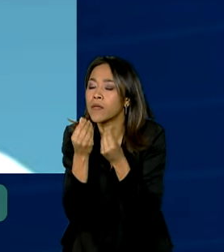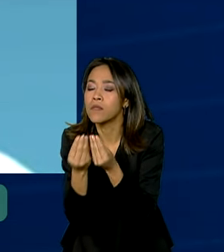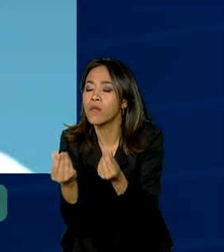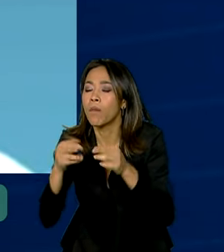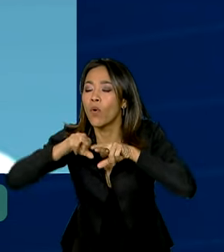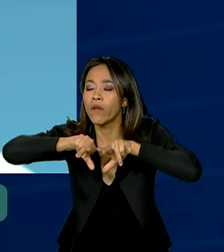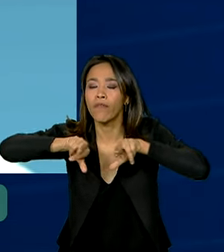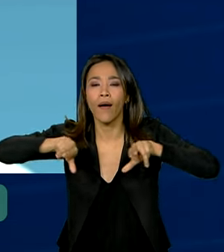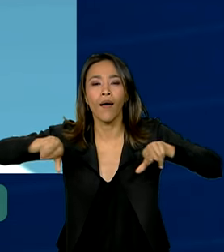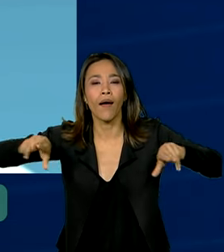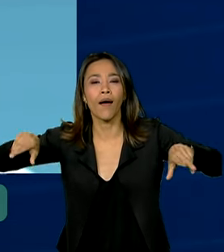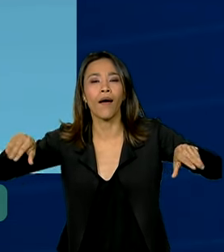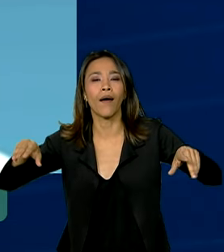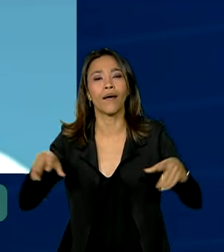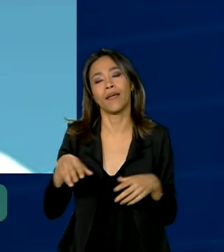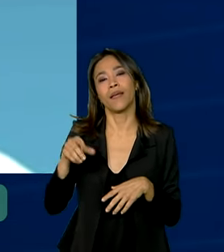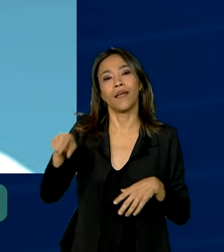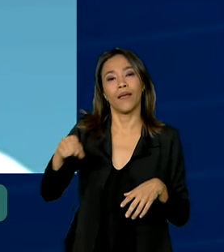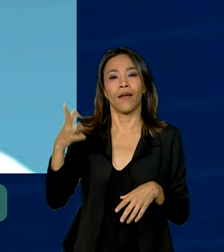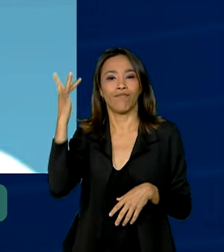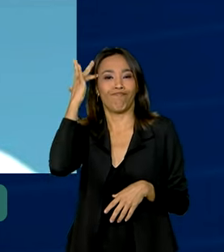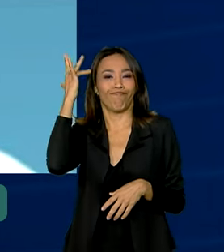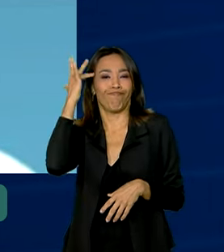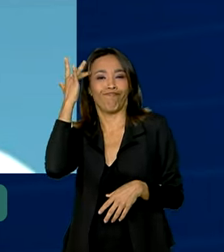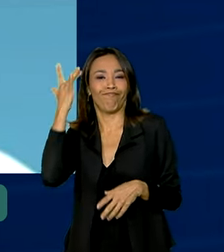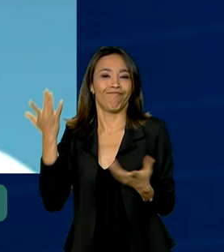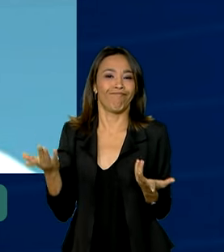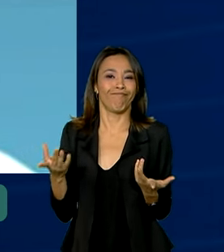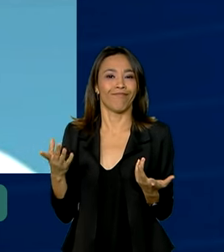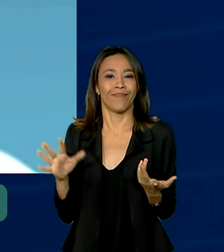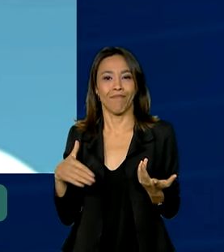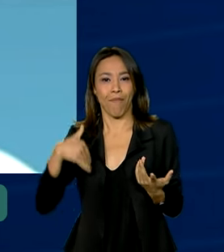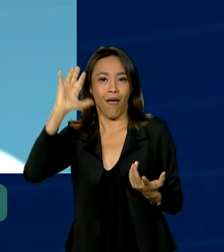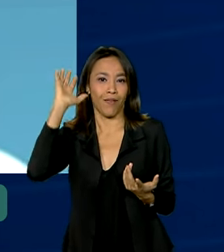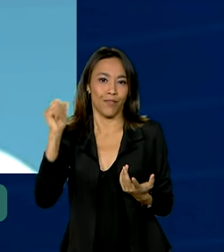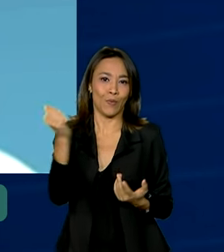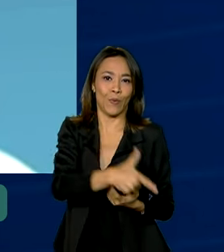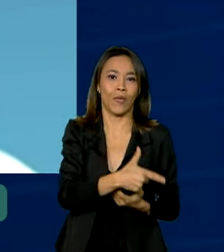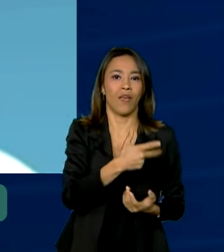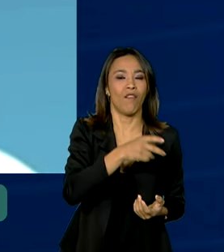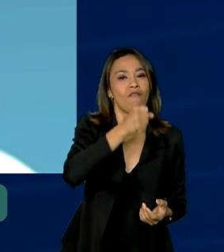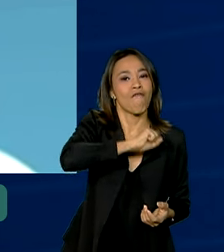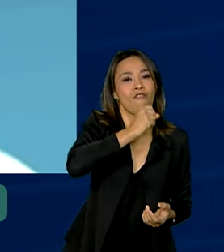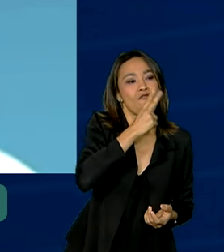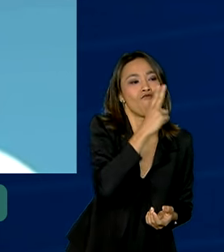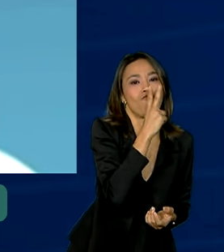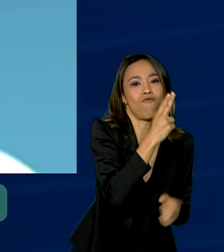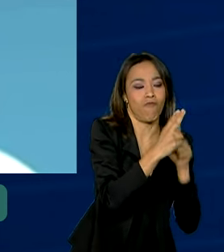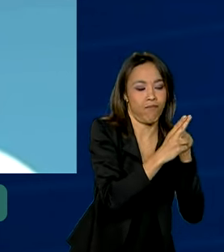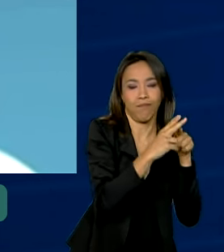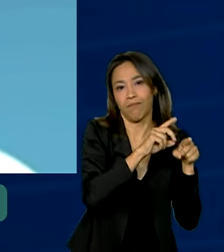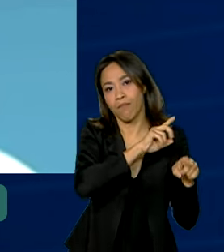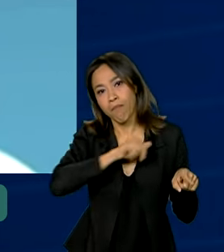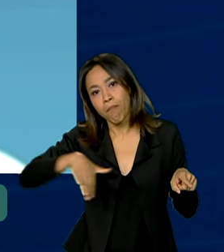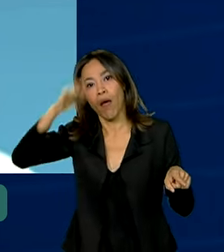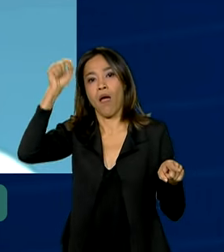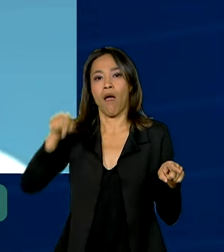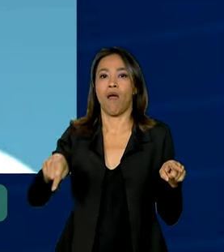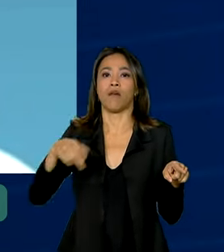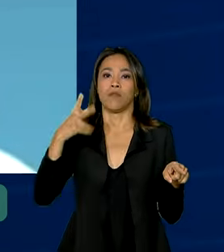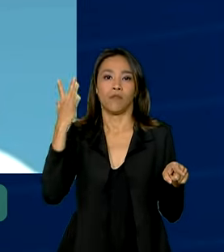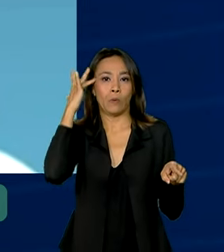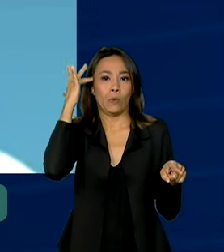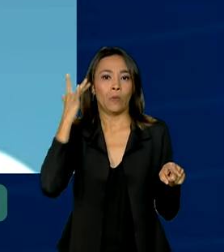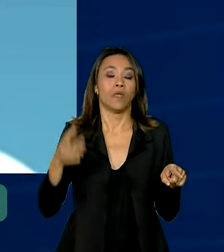uma imagem moderna em comparação com os cigarros tradicionais. Nesse sentido, as políticas de saúde devem se direcionar no sentido